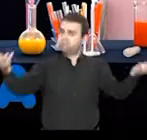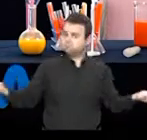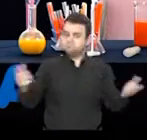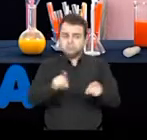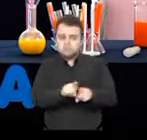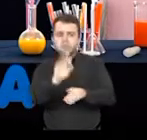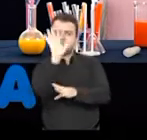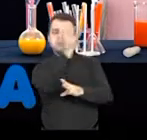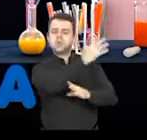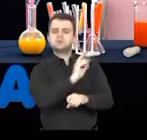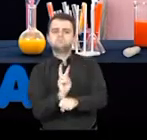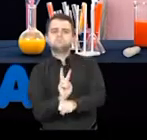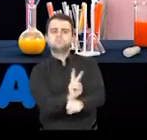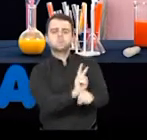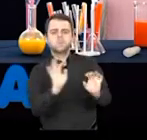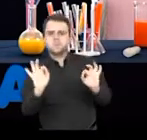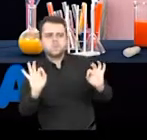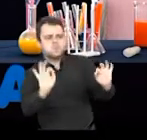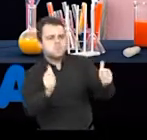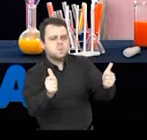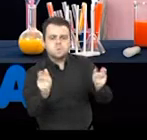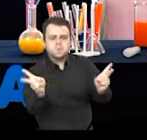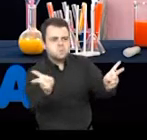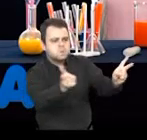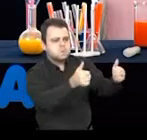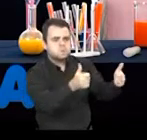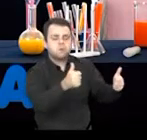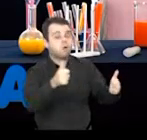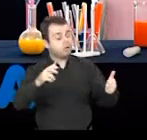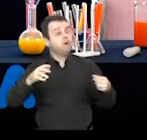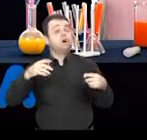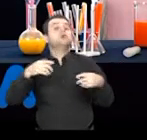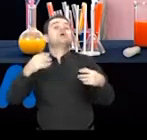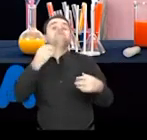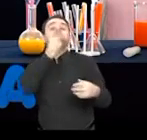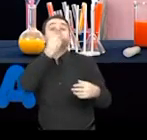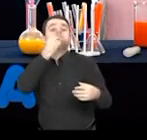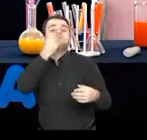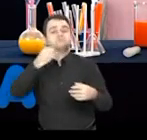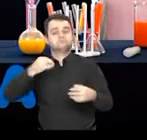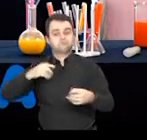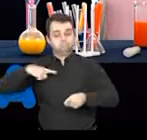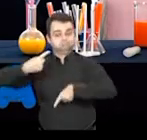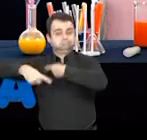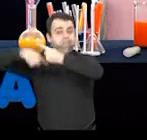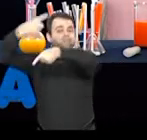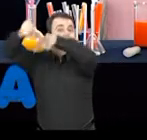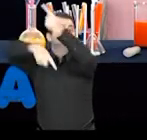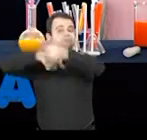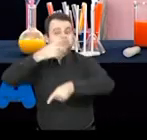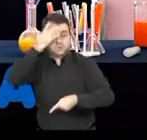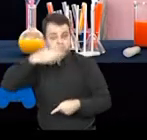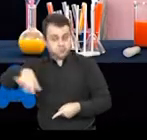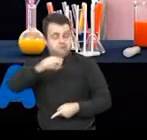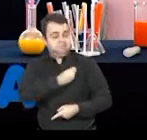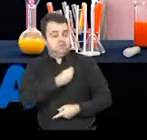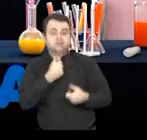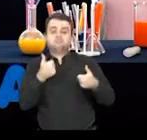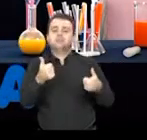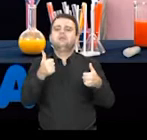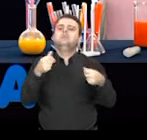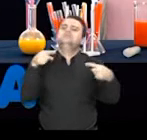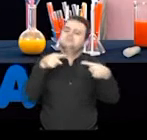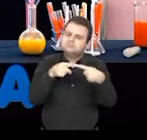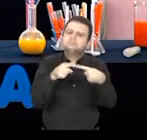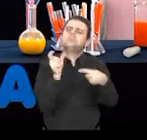você e que o meio ambiente fique bem conservado, preservado para gerações futuras? Isso tem a ver com uma palavra chamada